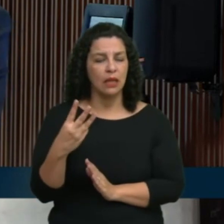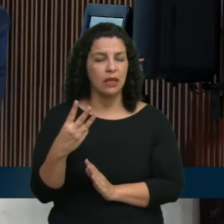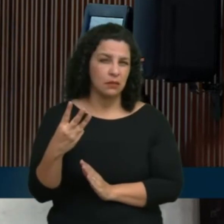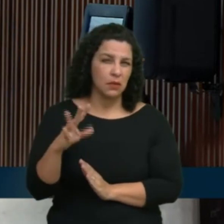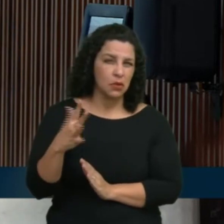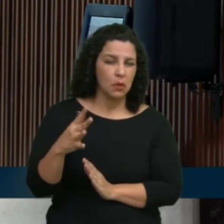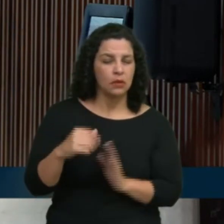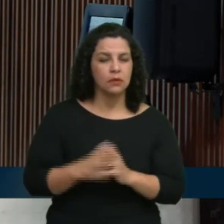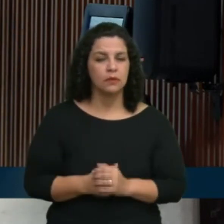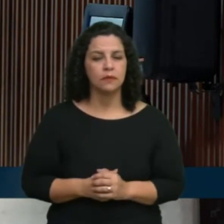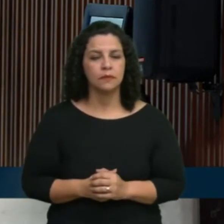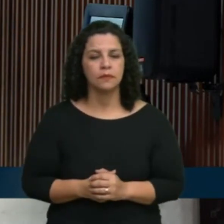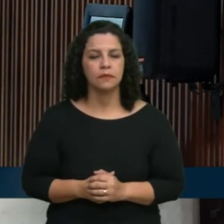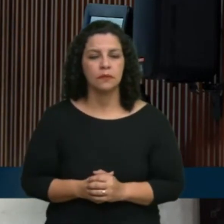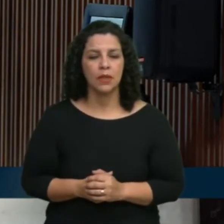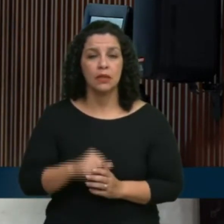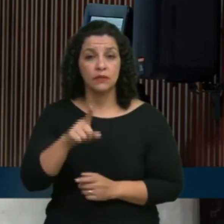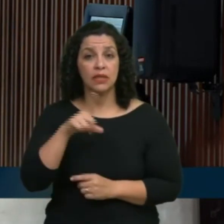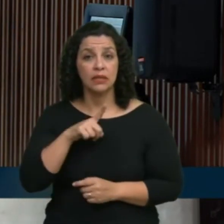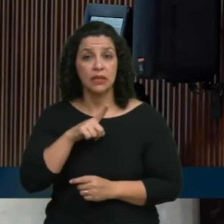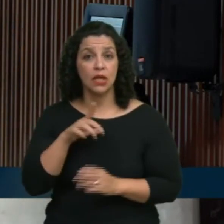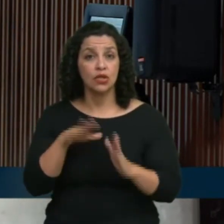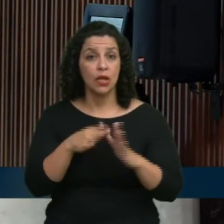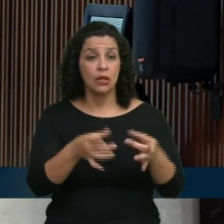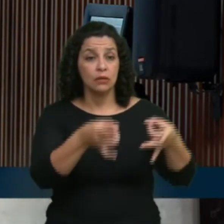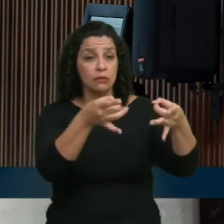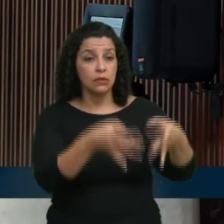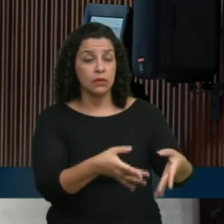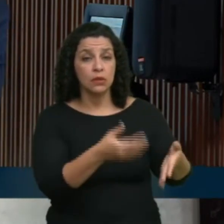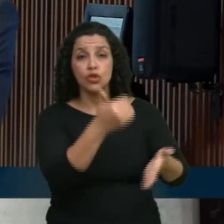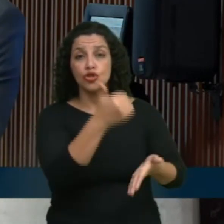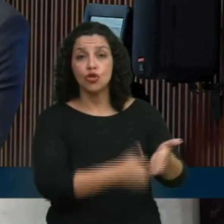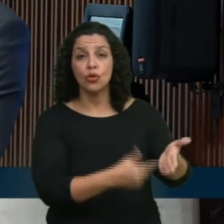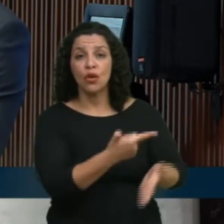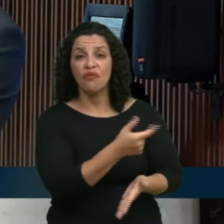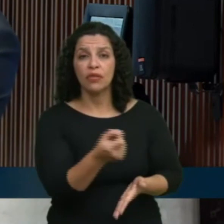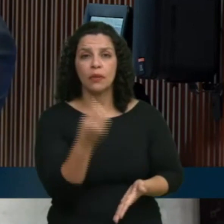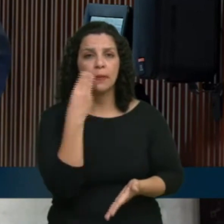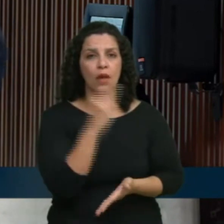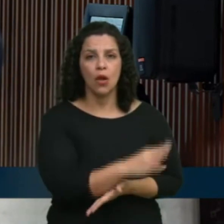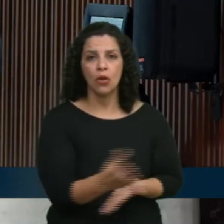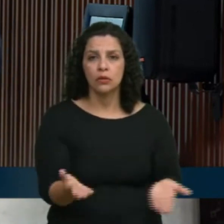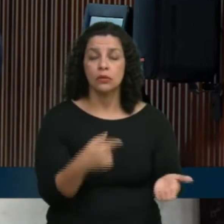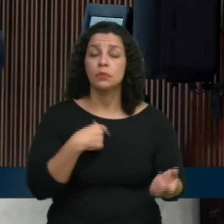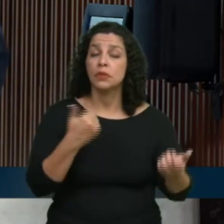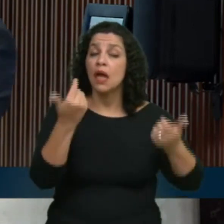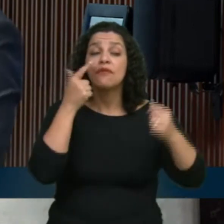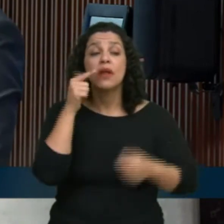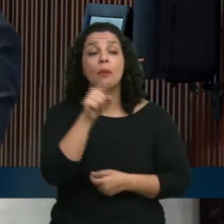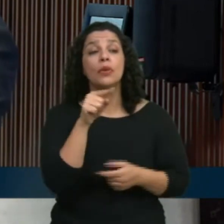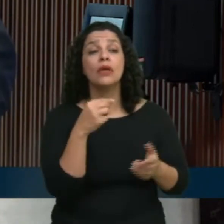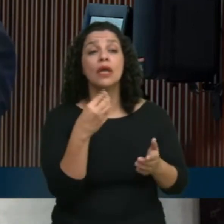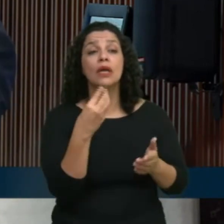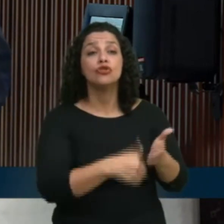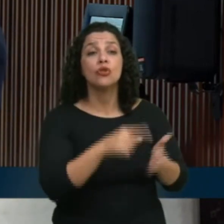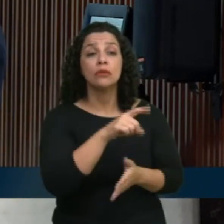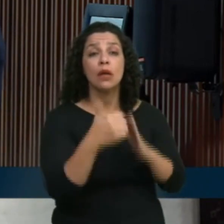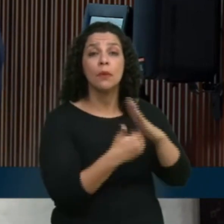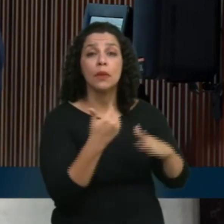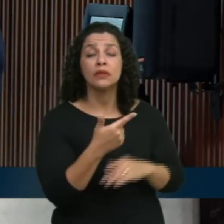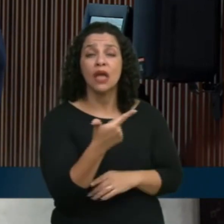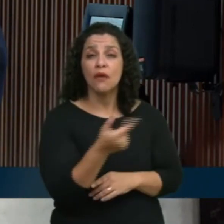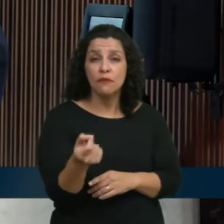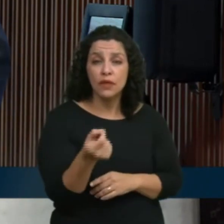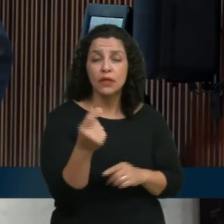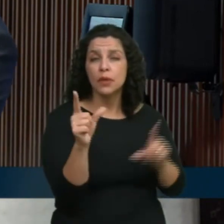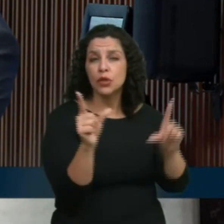colocados, se você tem uma renúncia de 20? Temos que fazer uma apuração sobre a renúncia. Com certeza de 20,